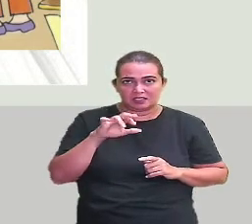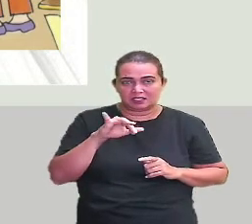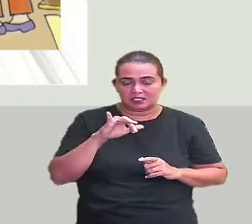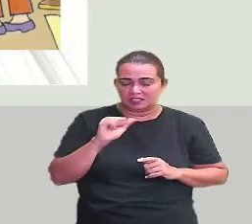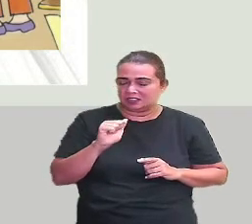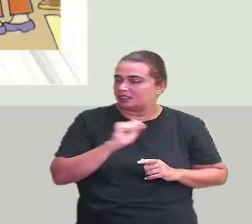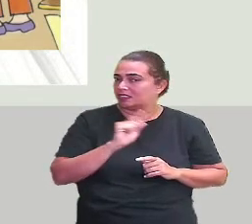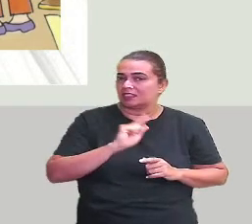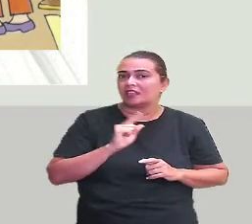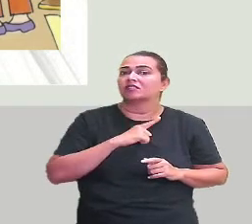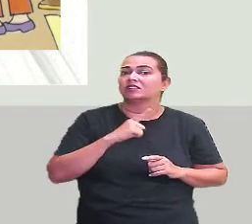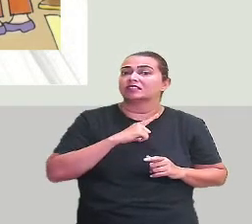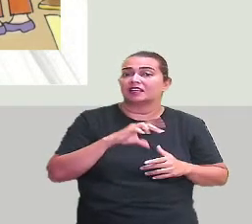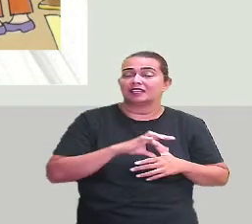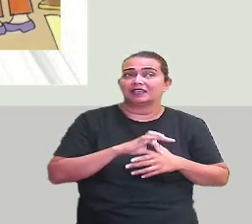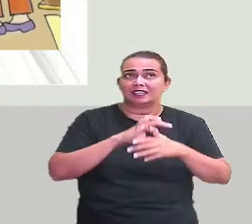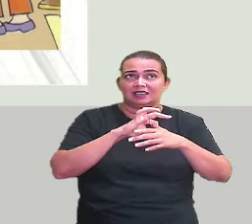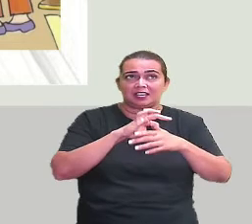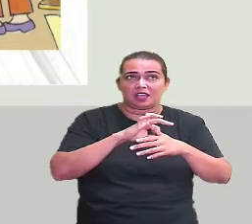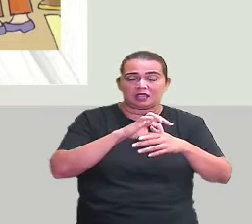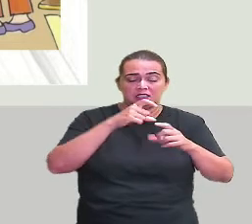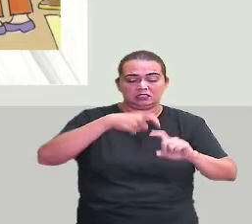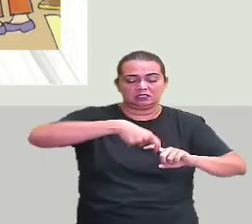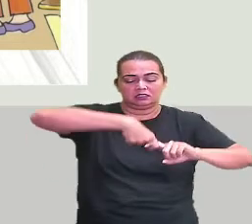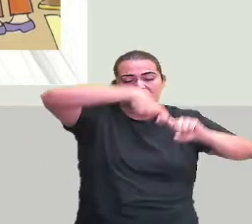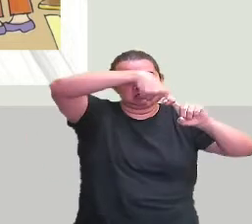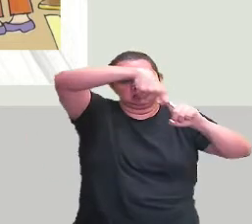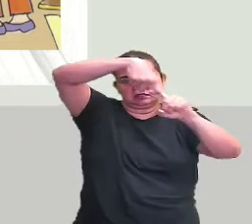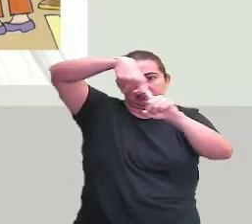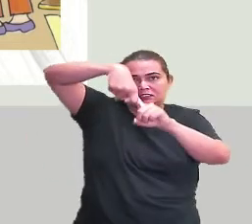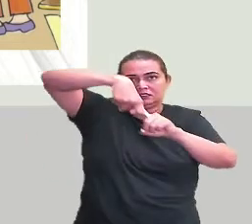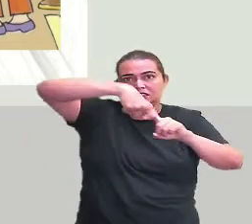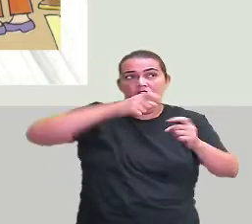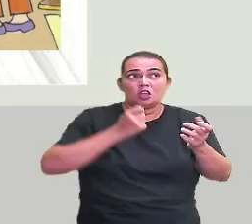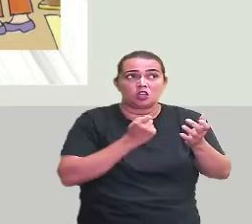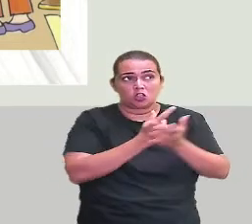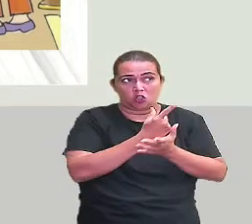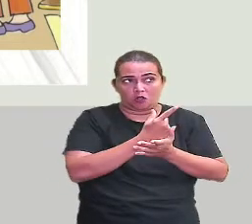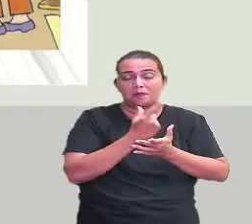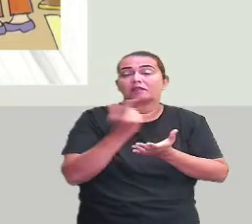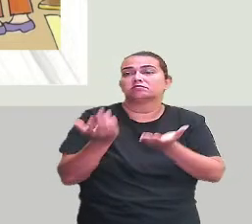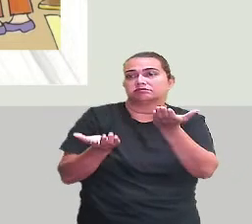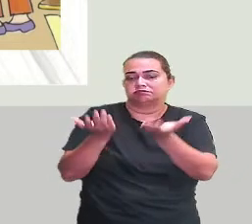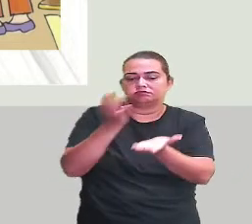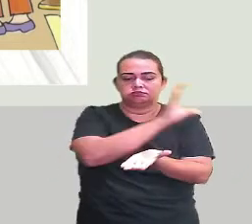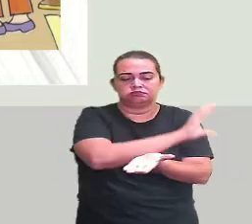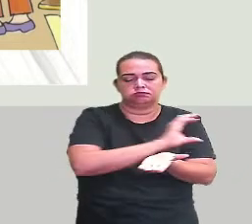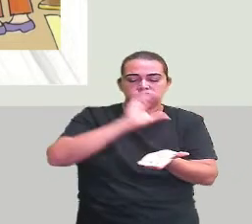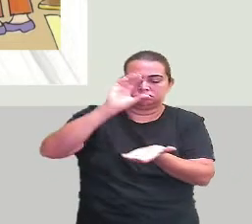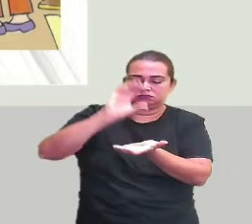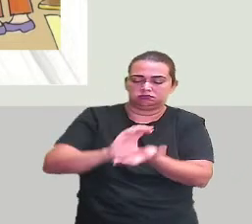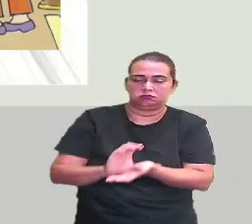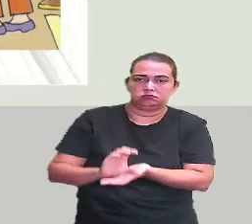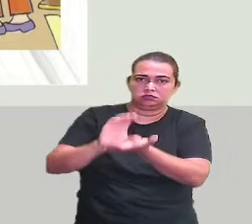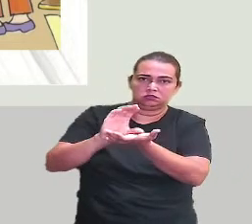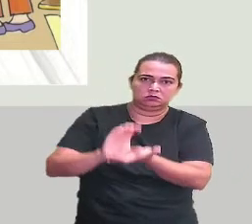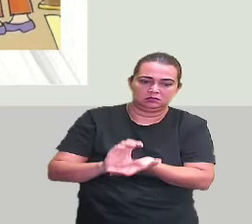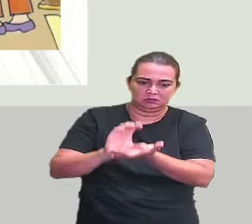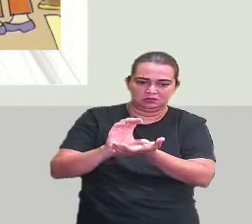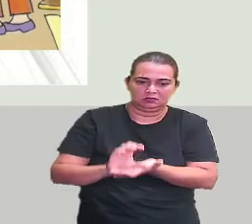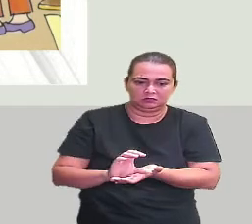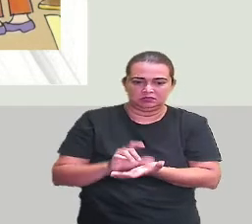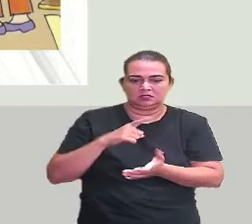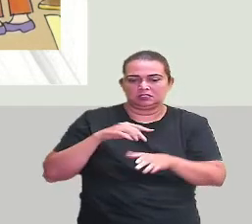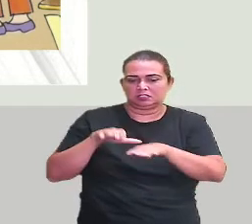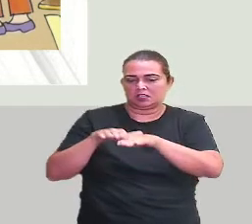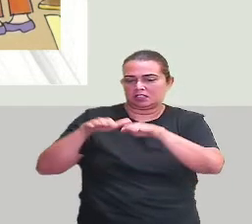grande. Quando a gente compra carne, o açougueiro pesa na balança. Tem um banco que não